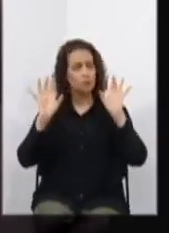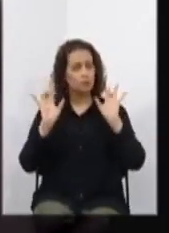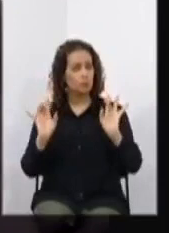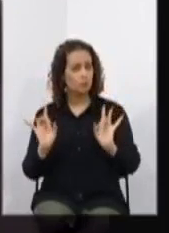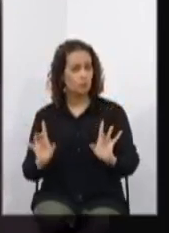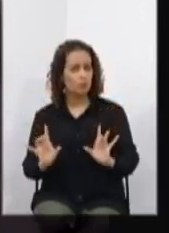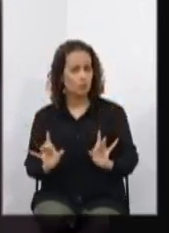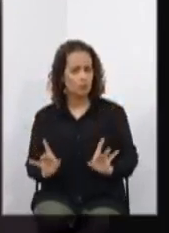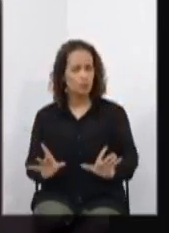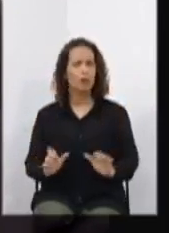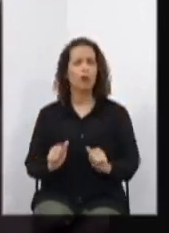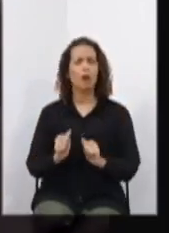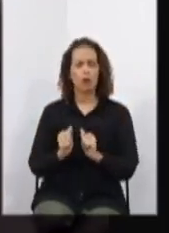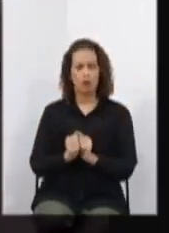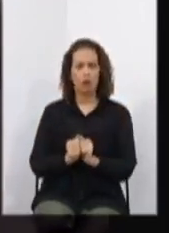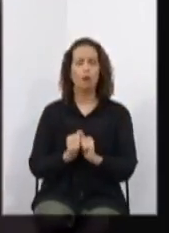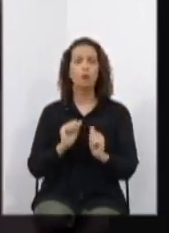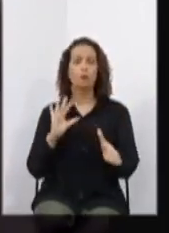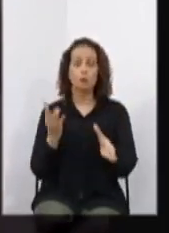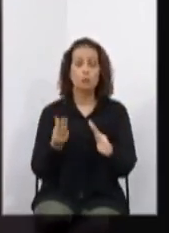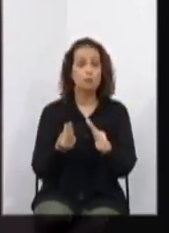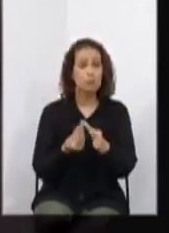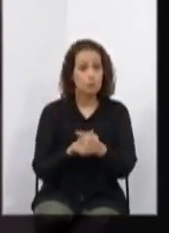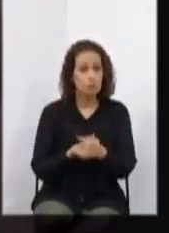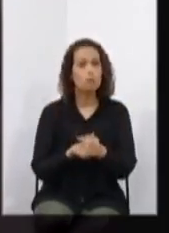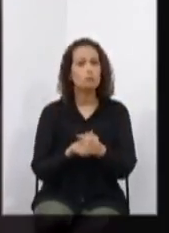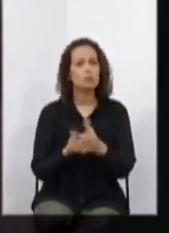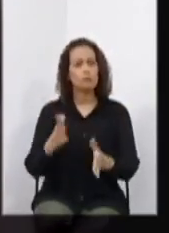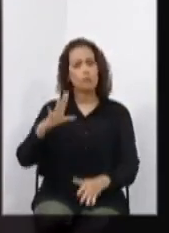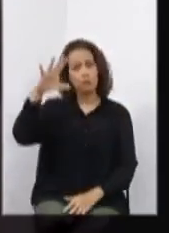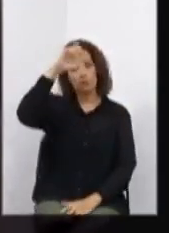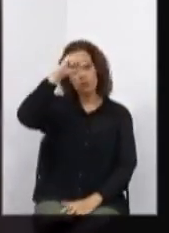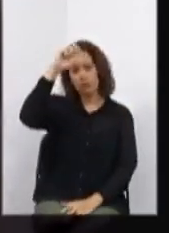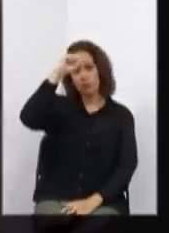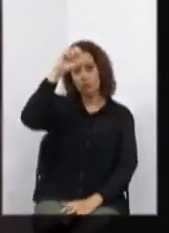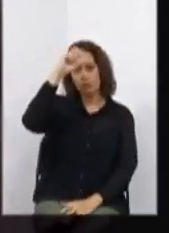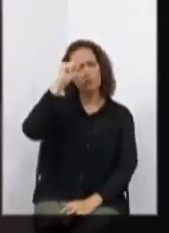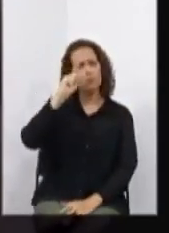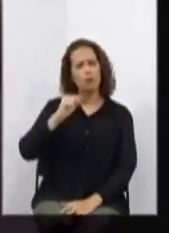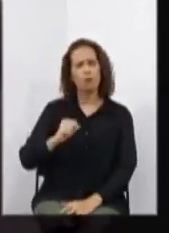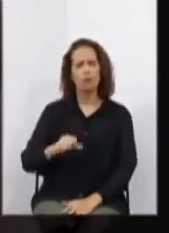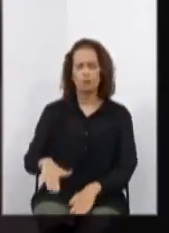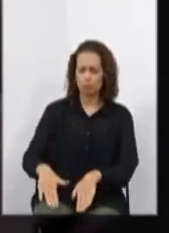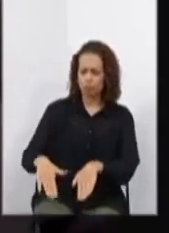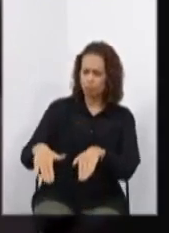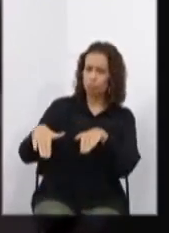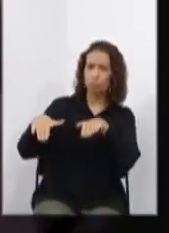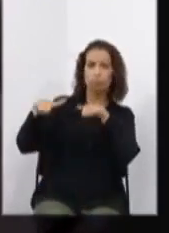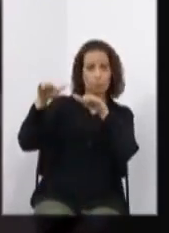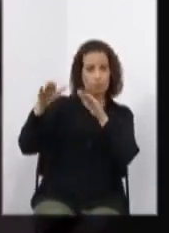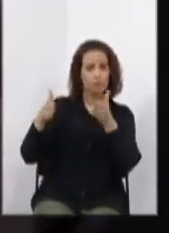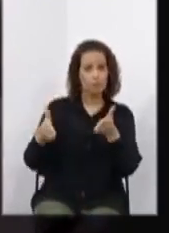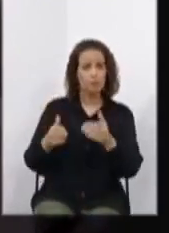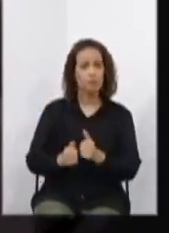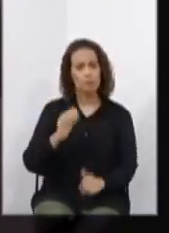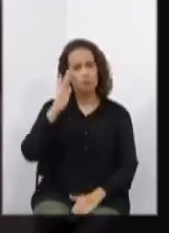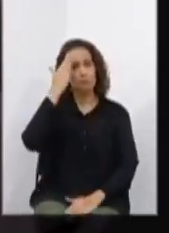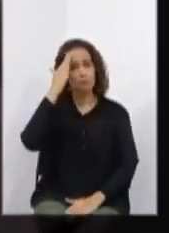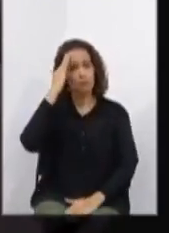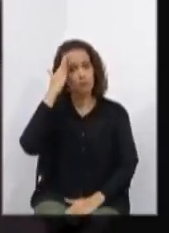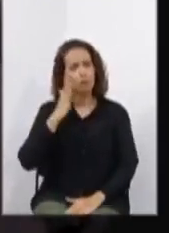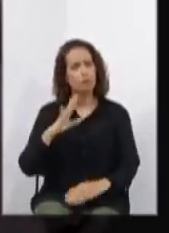Equitativa, Inclusiva e Comaprendizado ao longo da vida. Entendemos que a medida